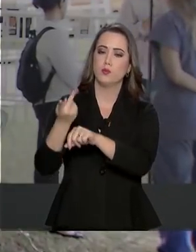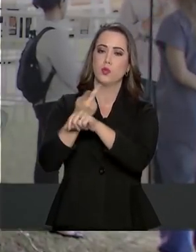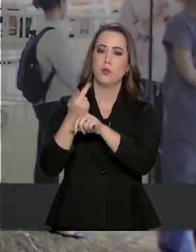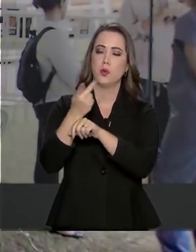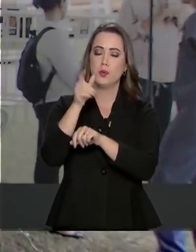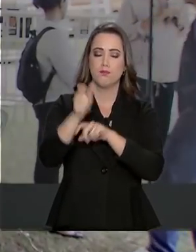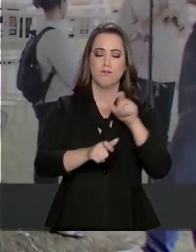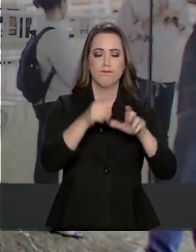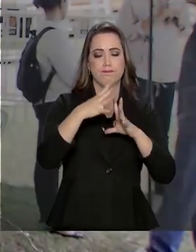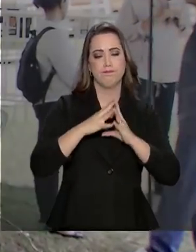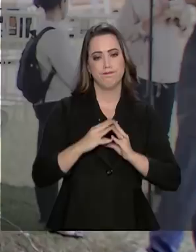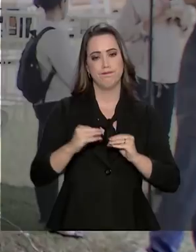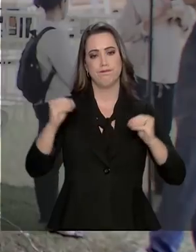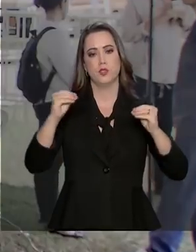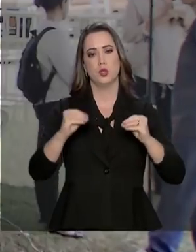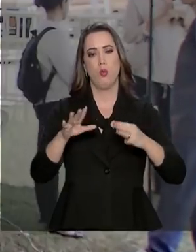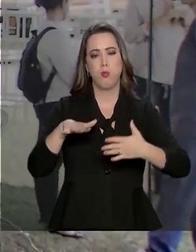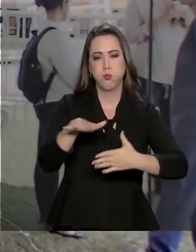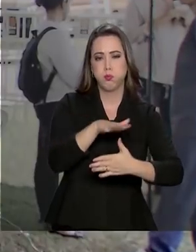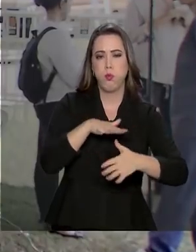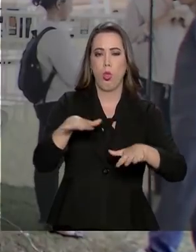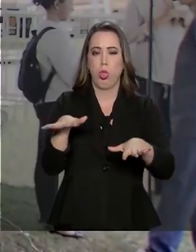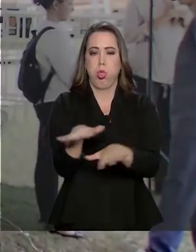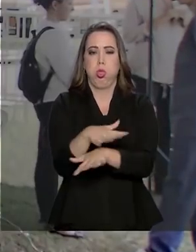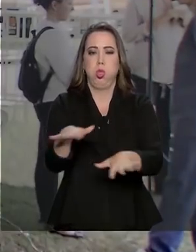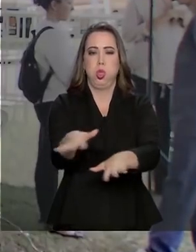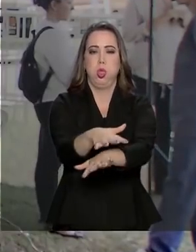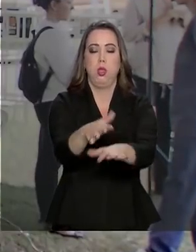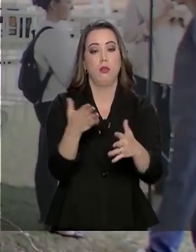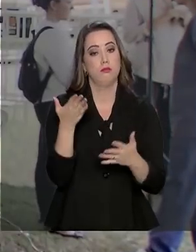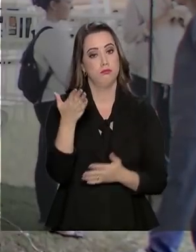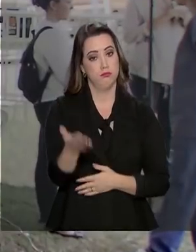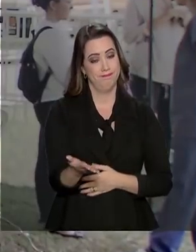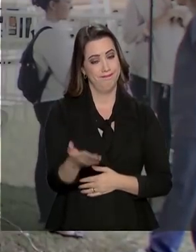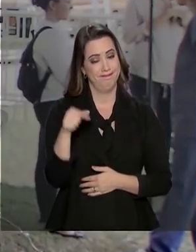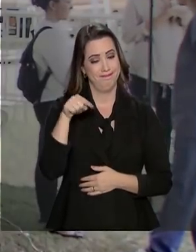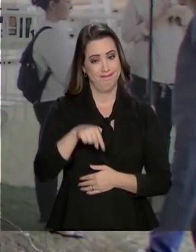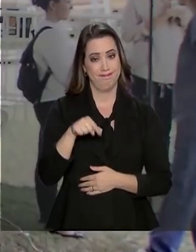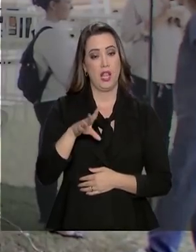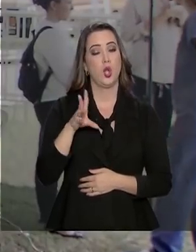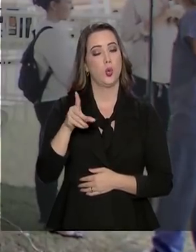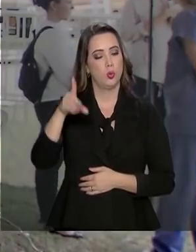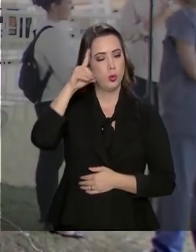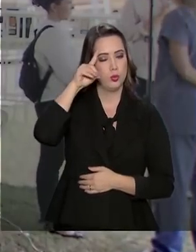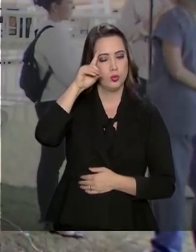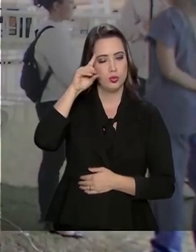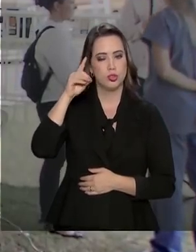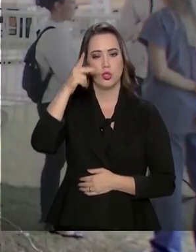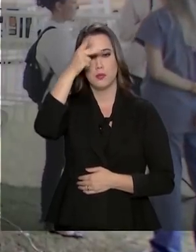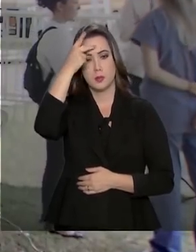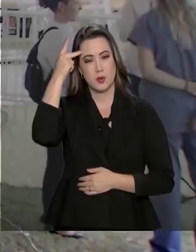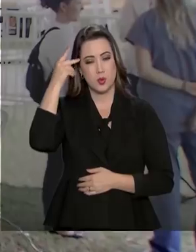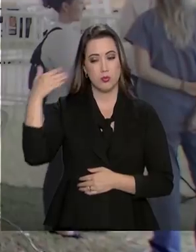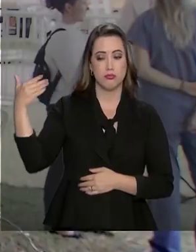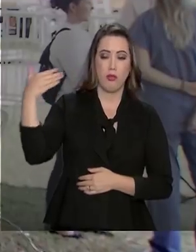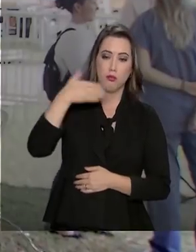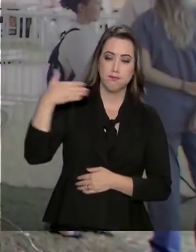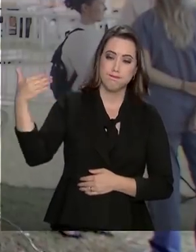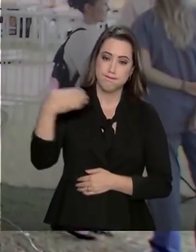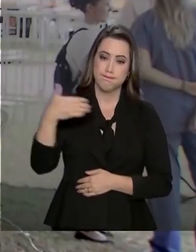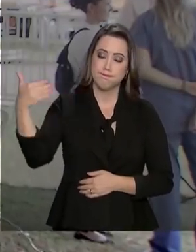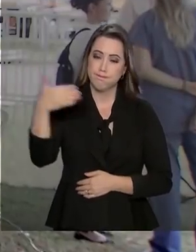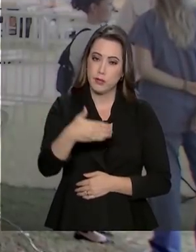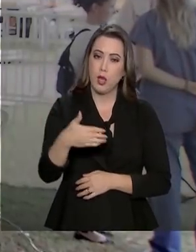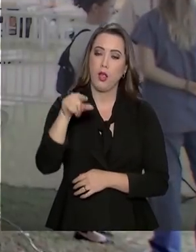desaparecidos no rompimento da barragem do Feijão aqui em Brumadinho e todo dia chegam reforços de profissionais para auxiliar nessas